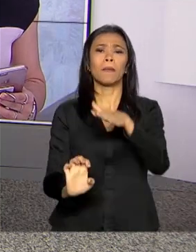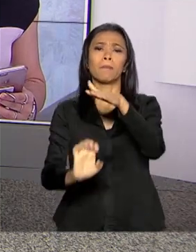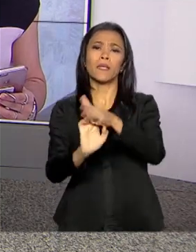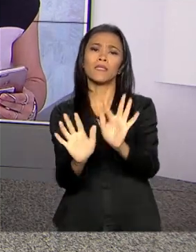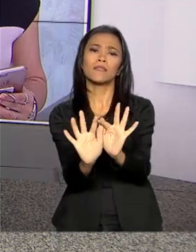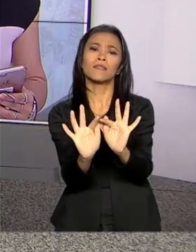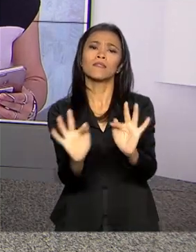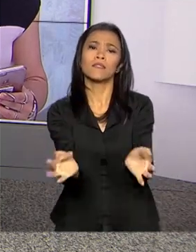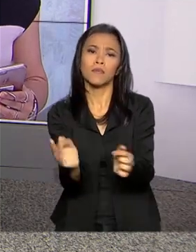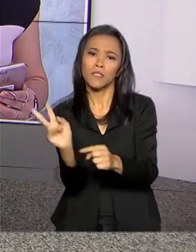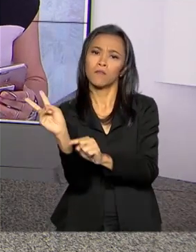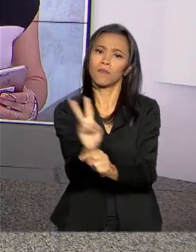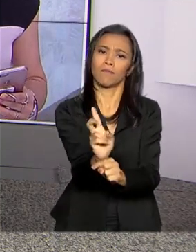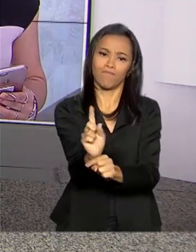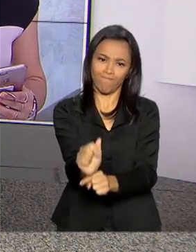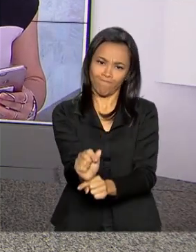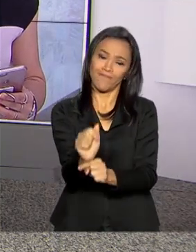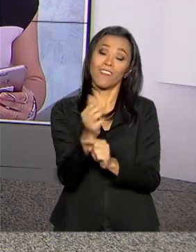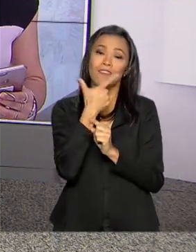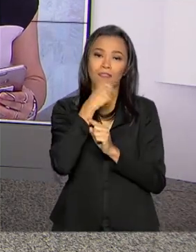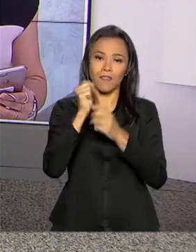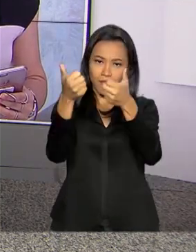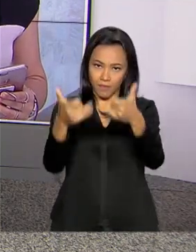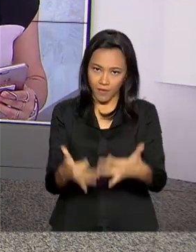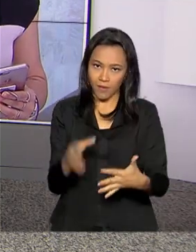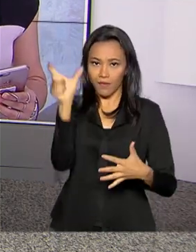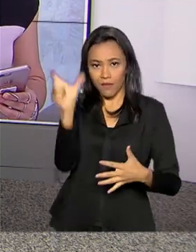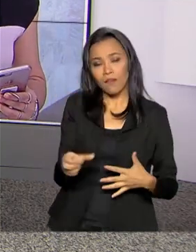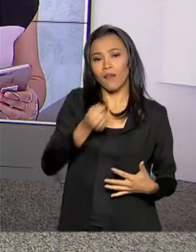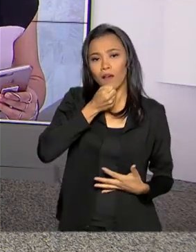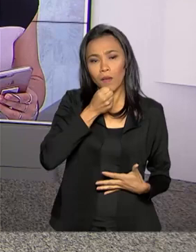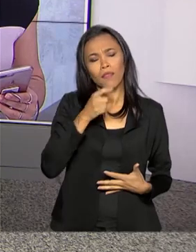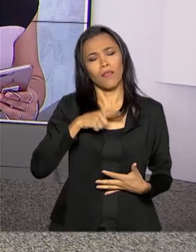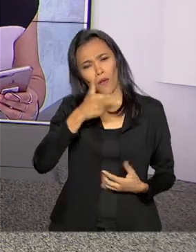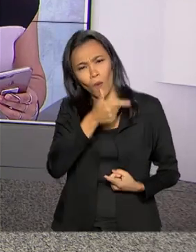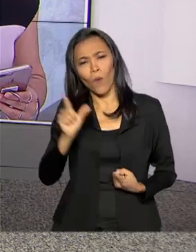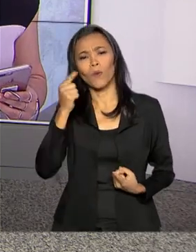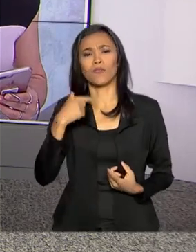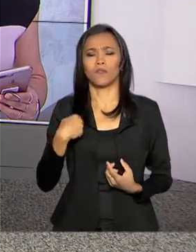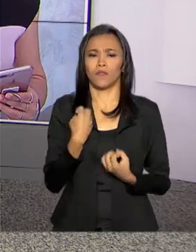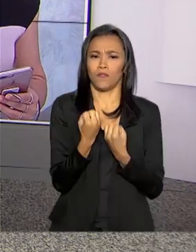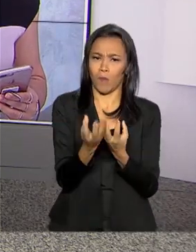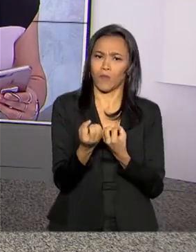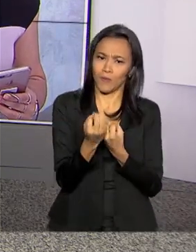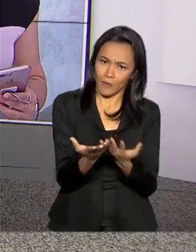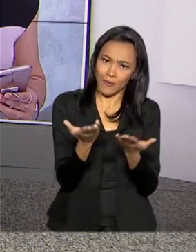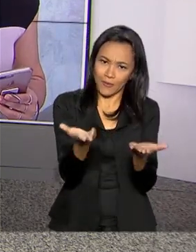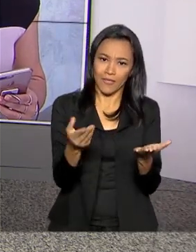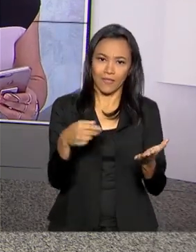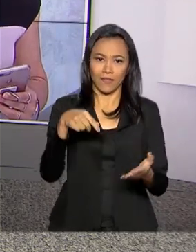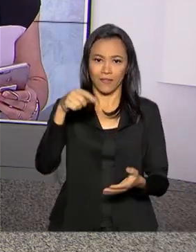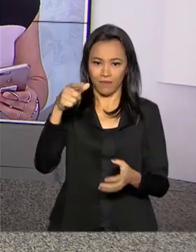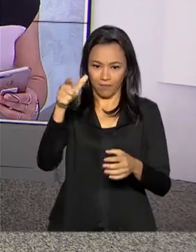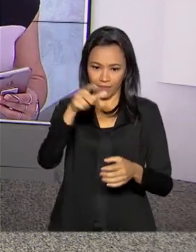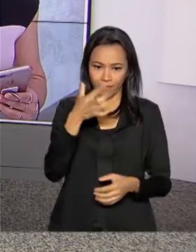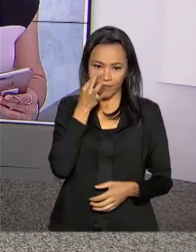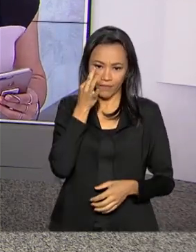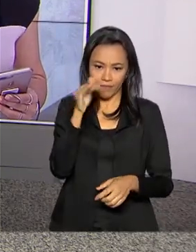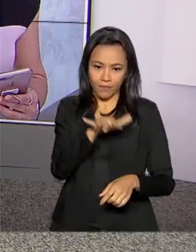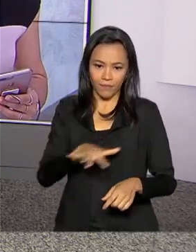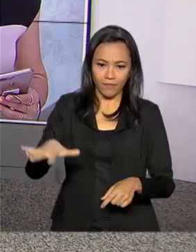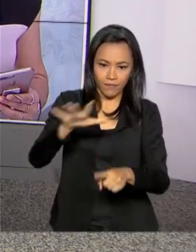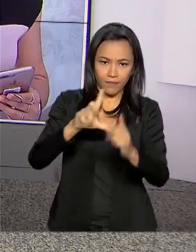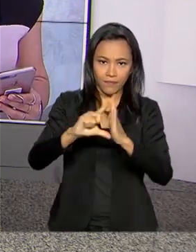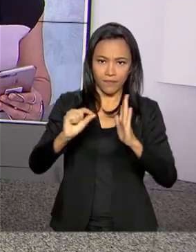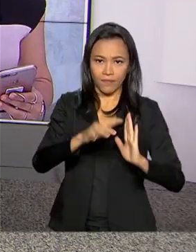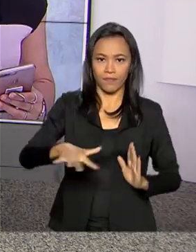Crédito. E quem vai explicar para a gente é a repórter Luana Karen, que também tem outras informações do Palácio do Planalto. Luana, bom dia.